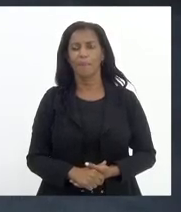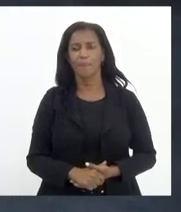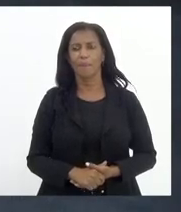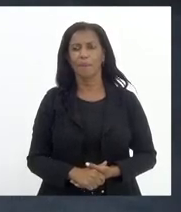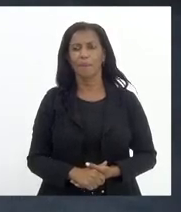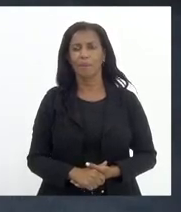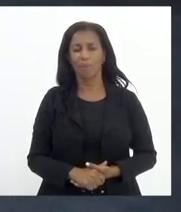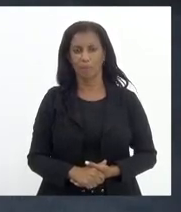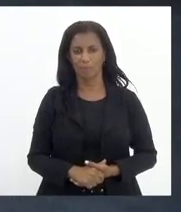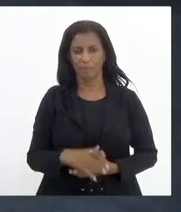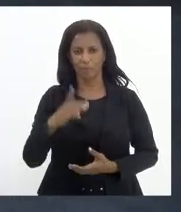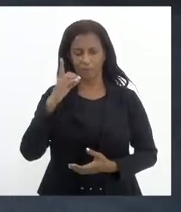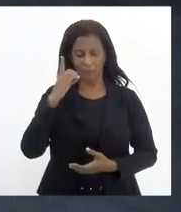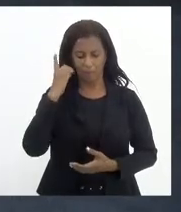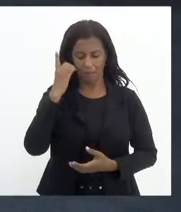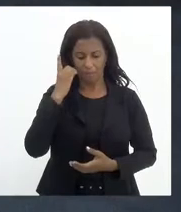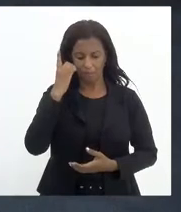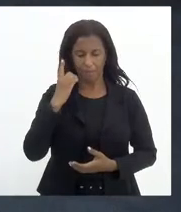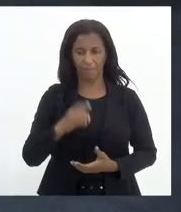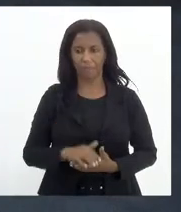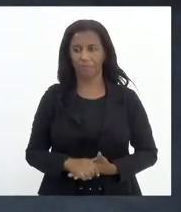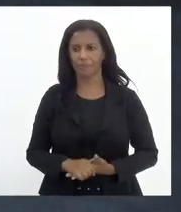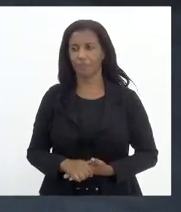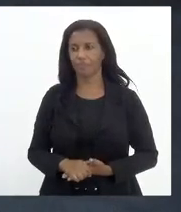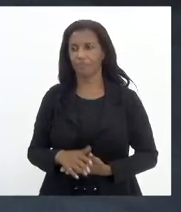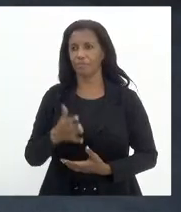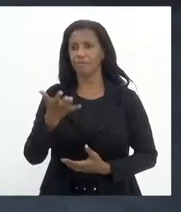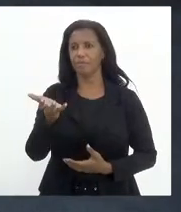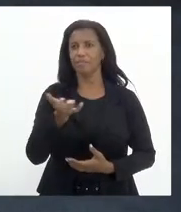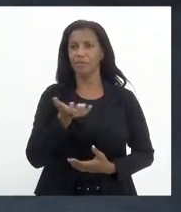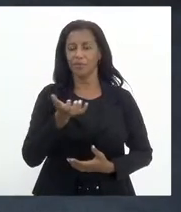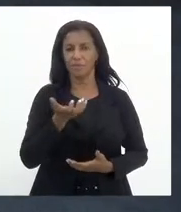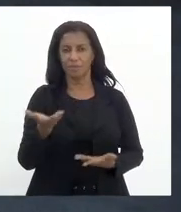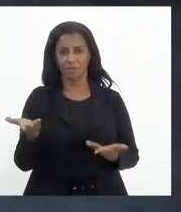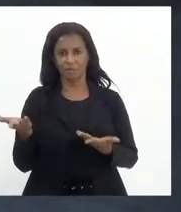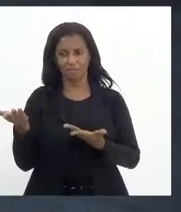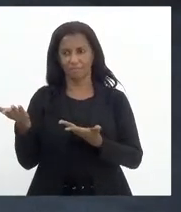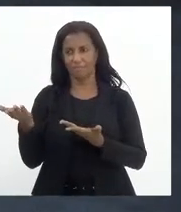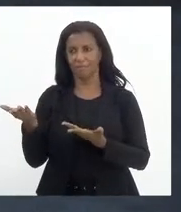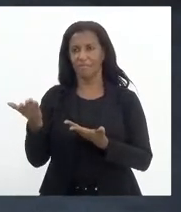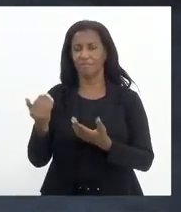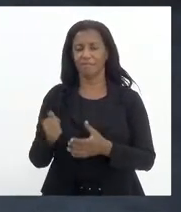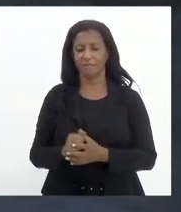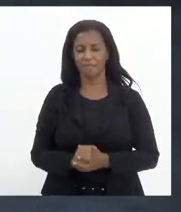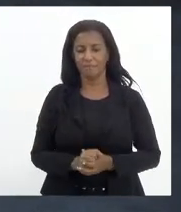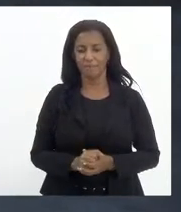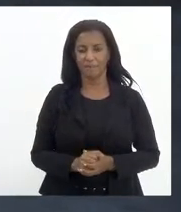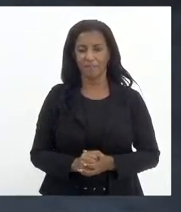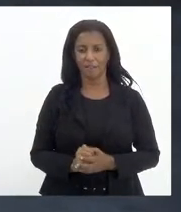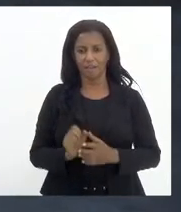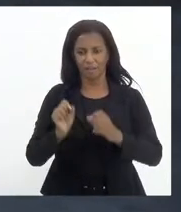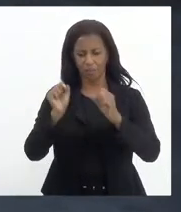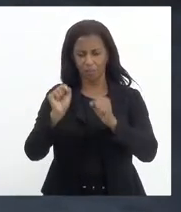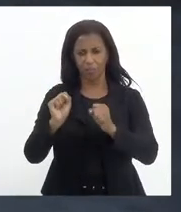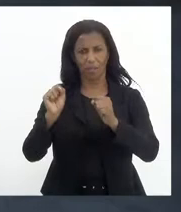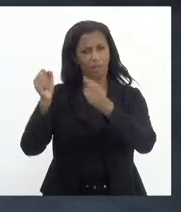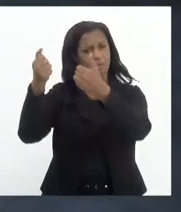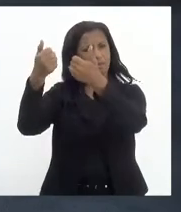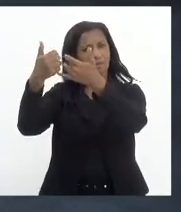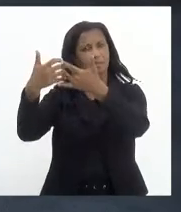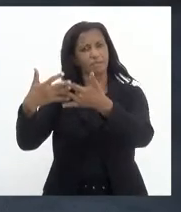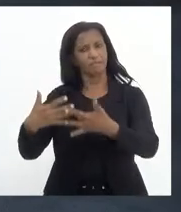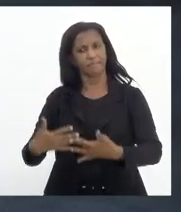Deputado, eu queria que V. Exª pudesse justificar